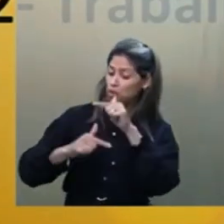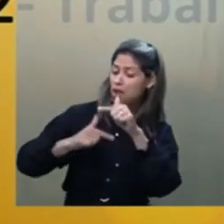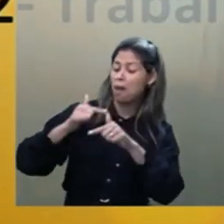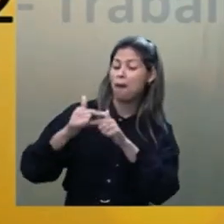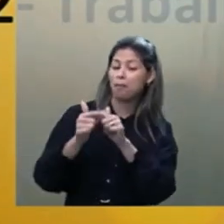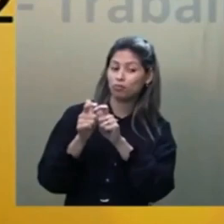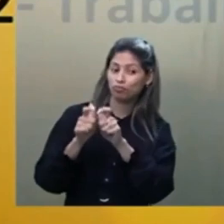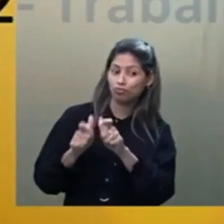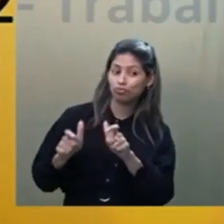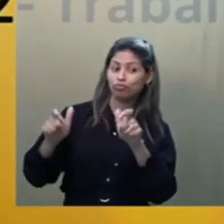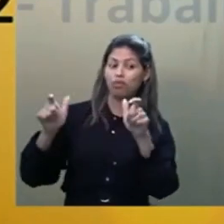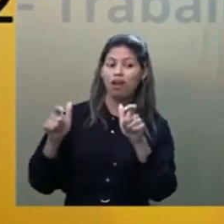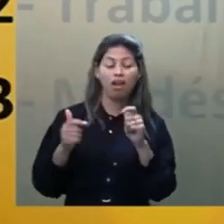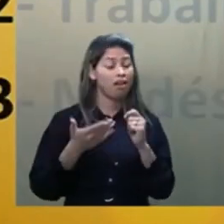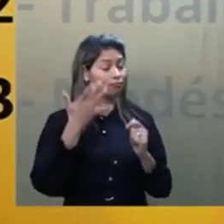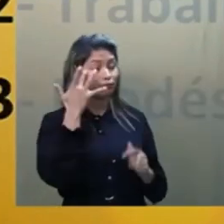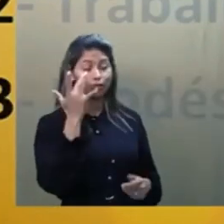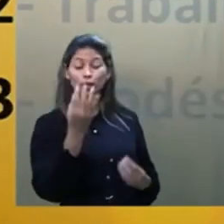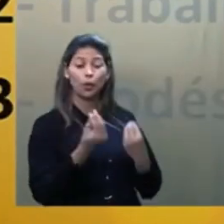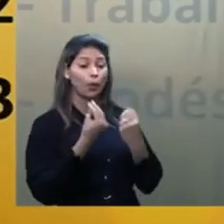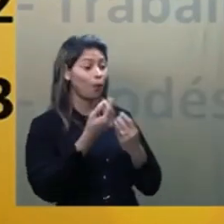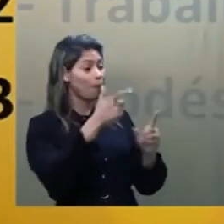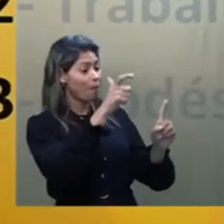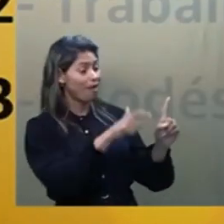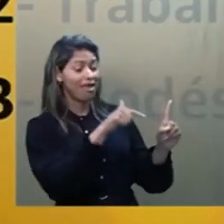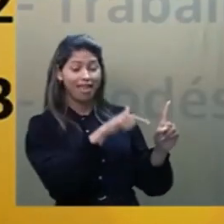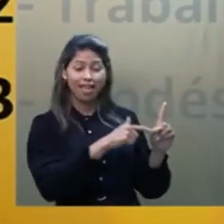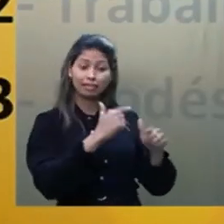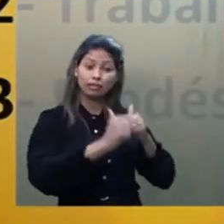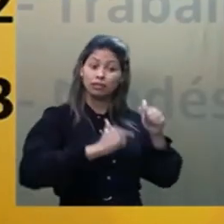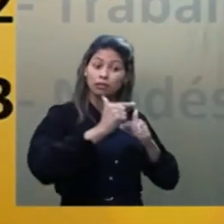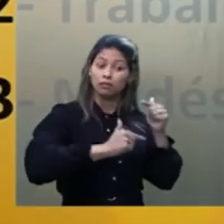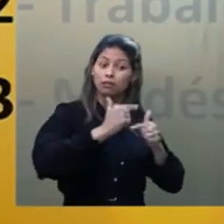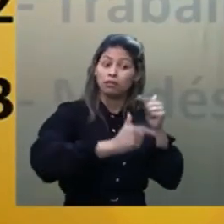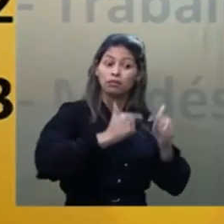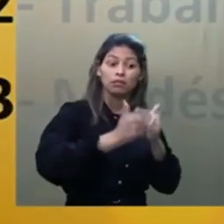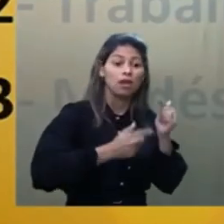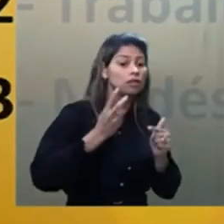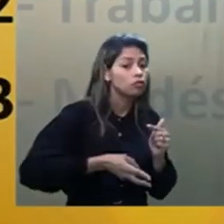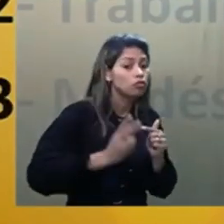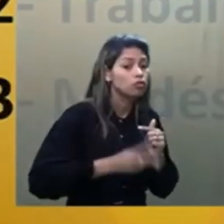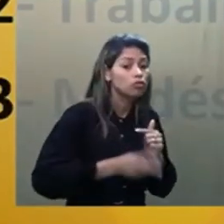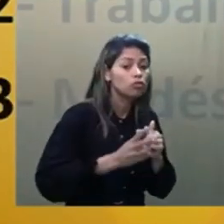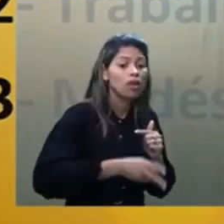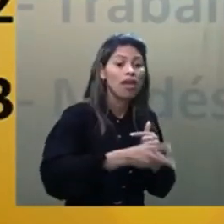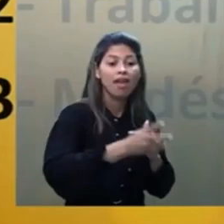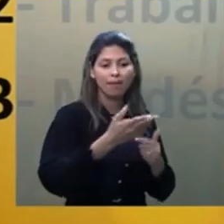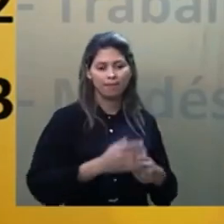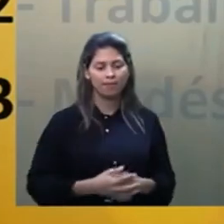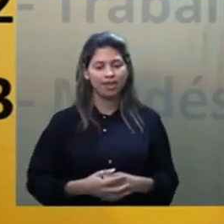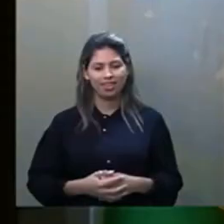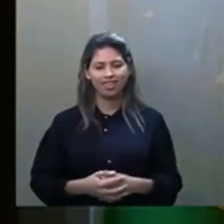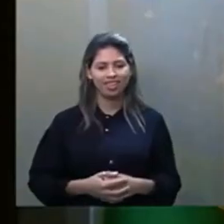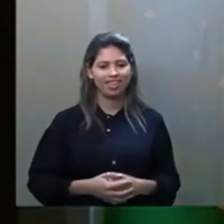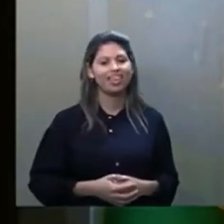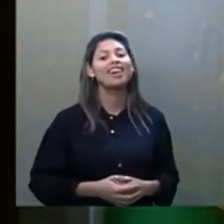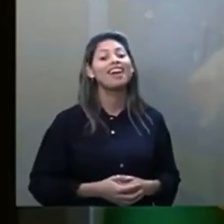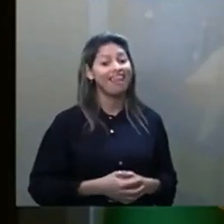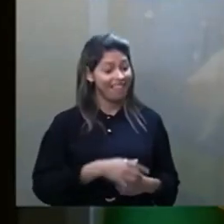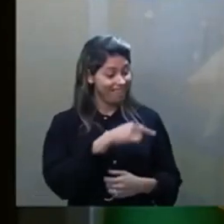como é que aquele homem trabalhava tanto, né? Trabalho normal, doente, ajudando os filhos menores,